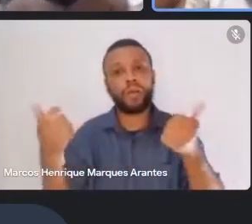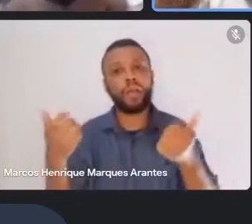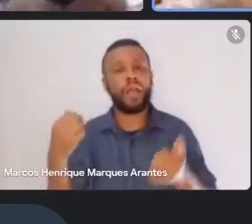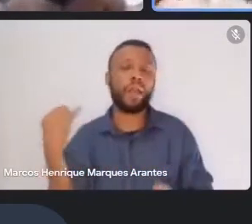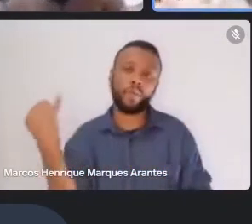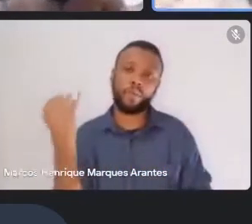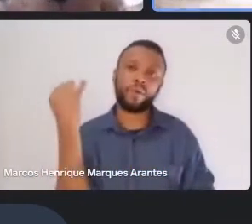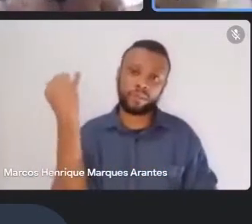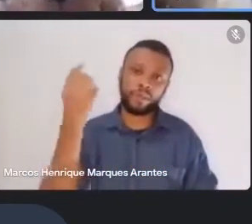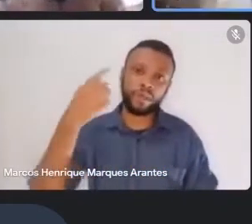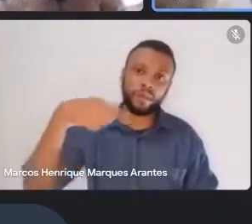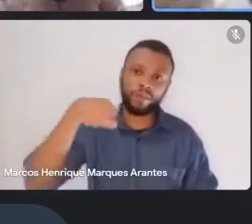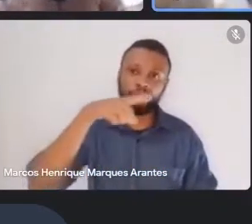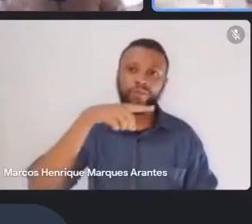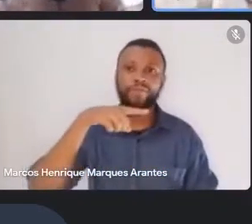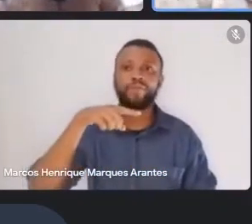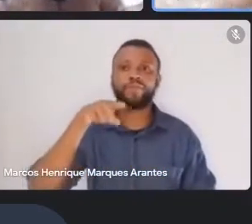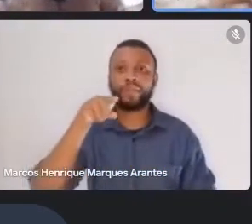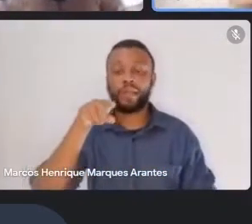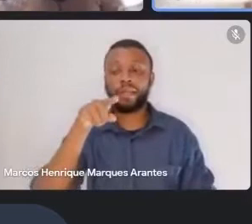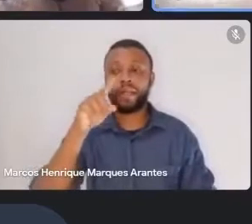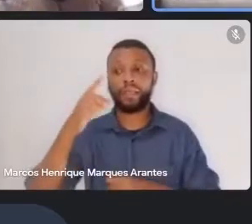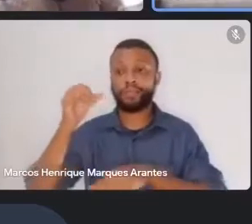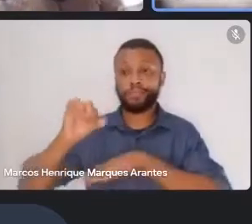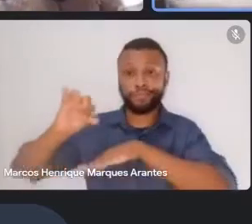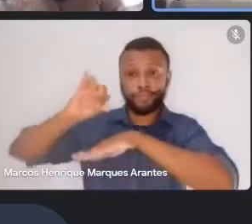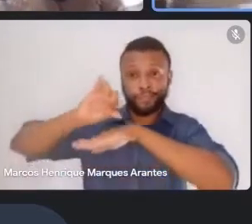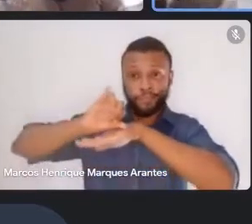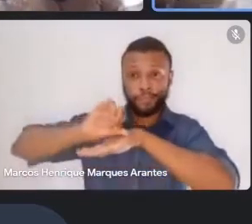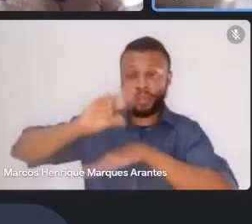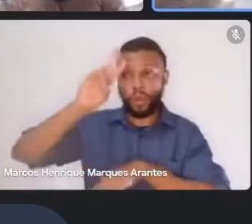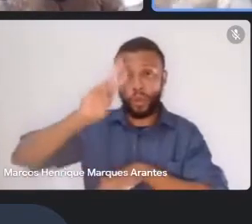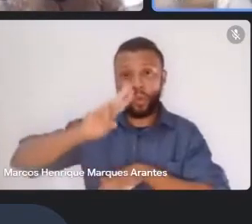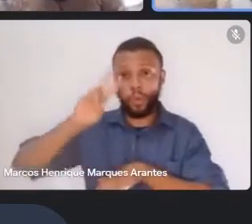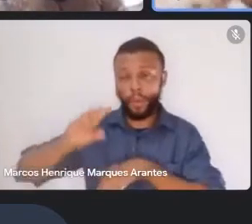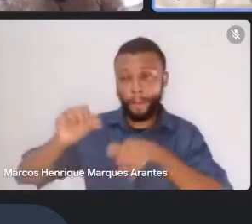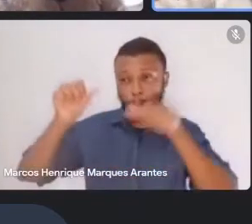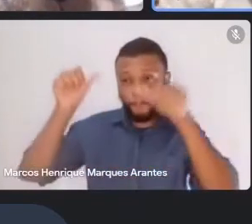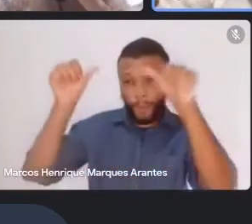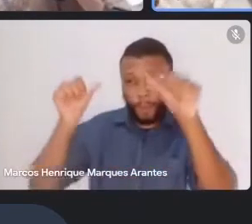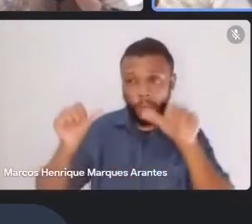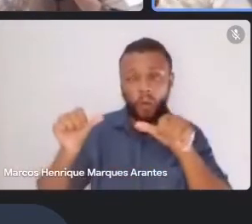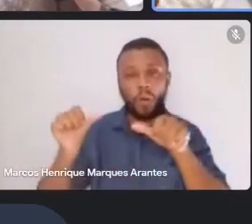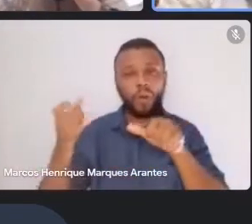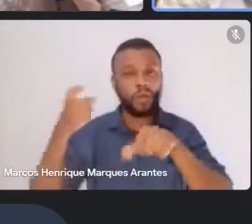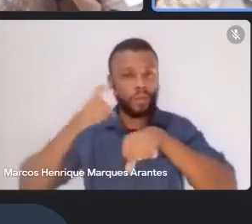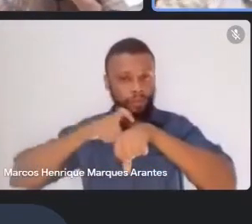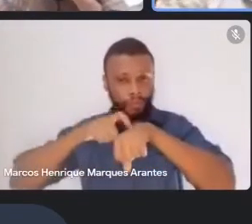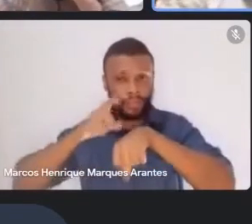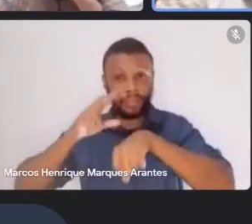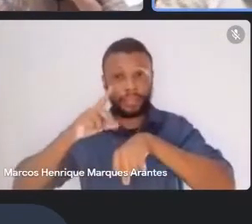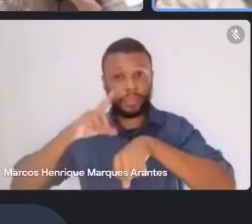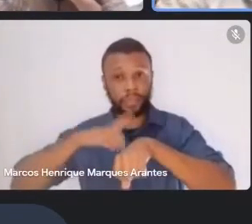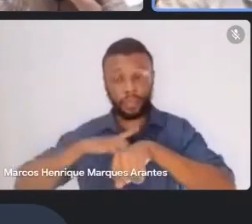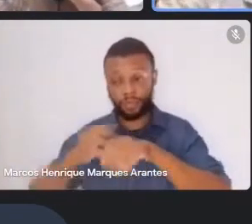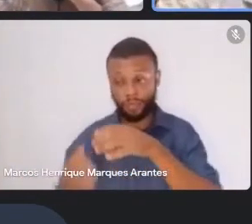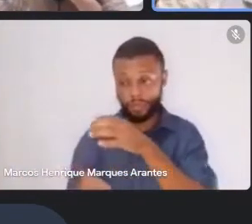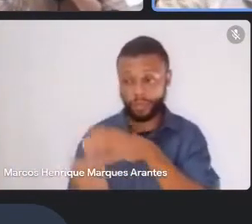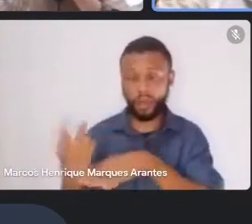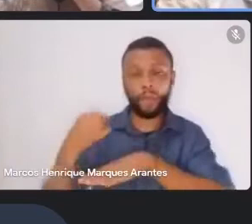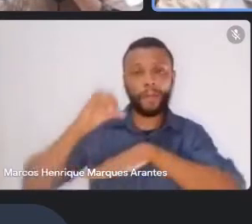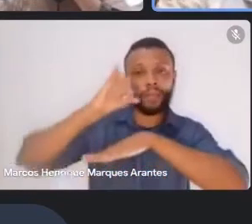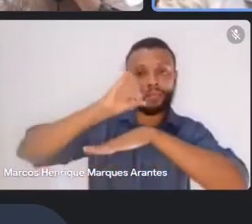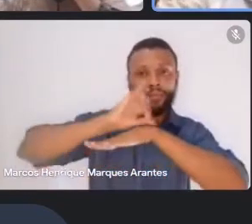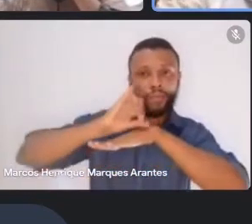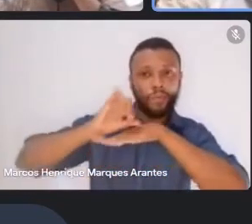eles eram estandartes grandes que a gente colocaram para fazer uma exposição. Então, eles percorriam aquela exposição para